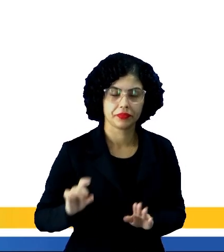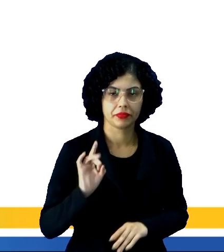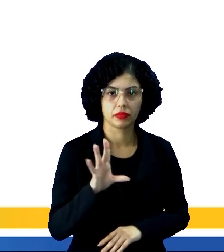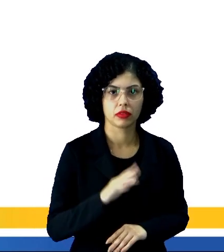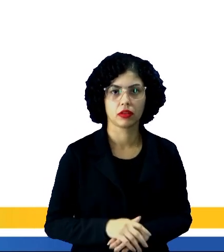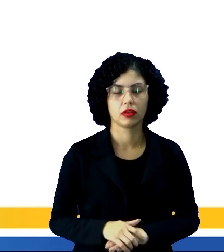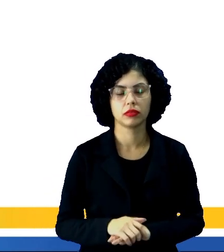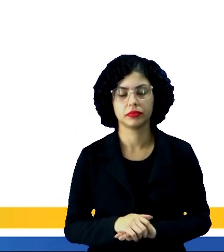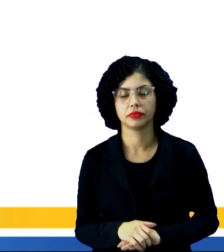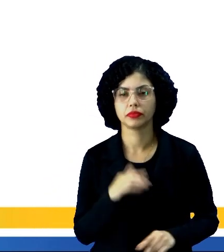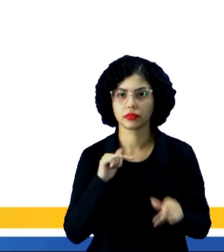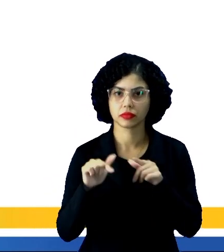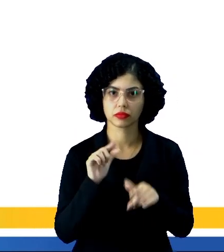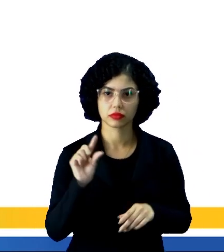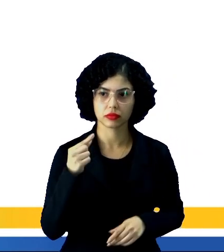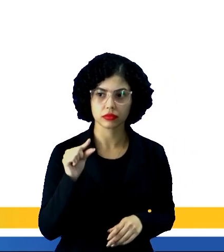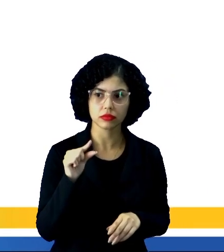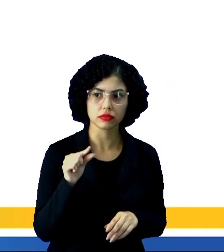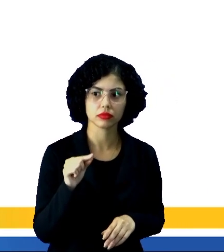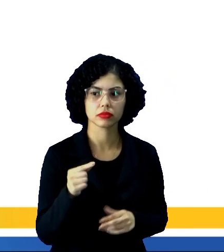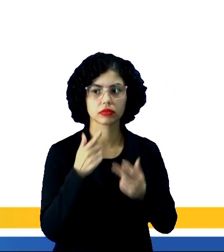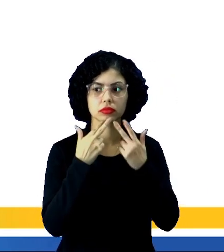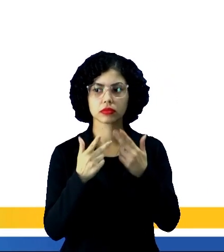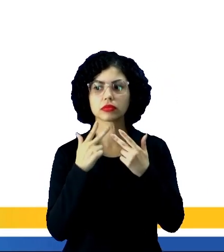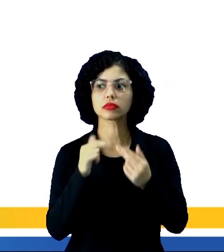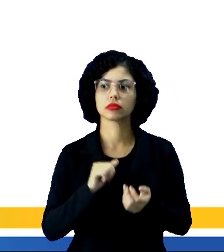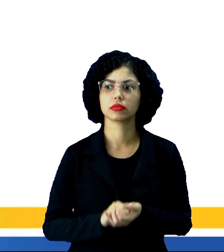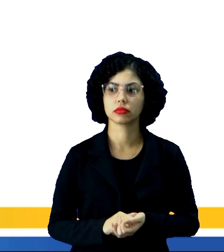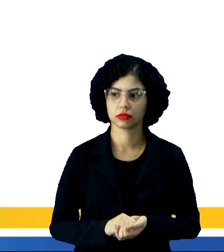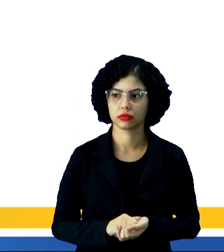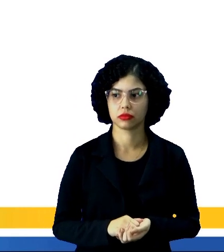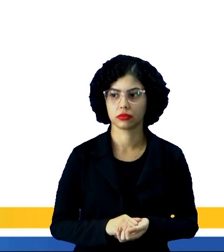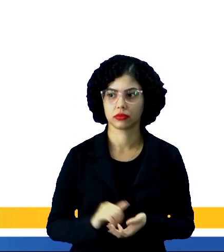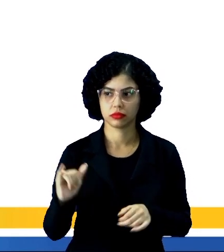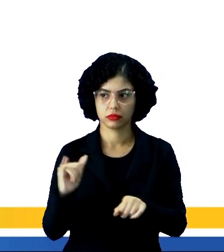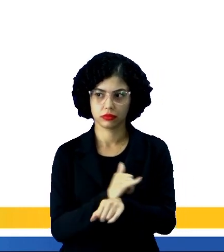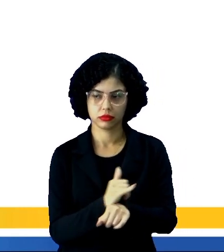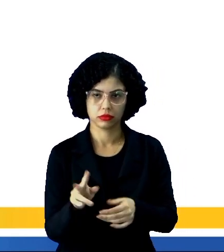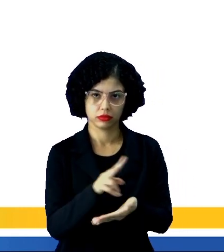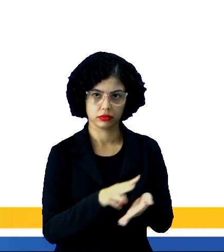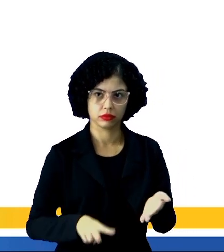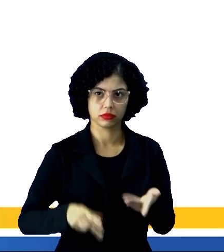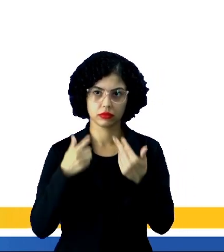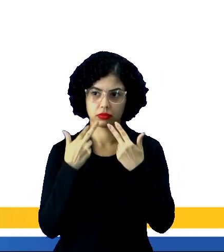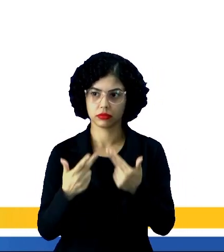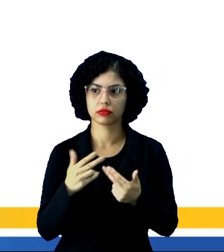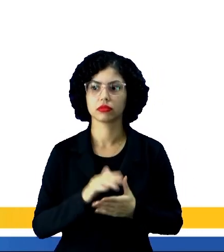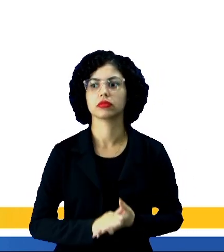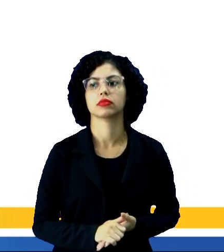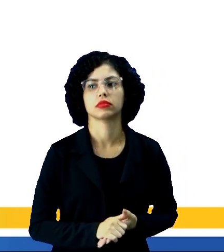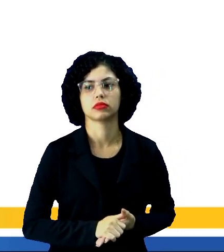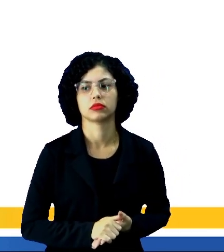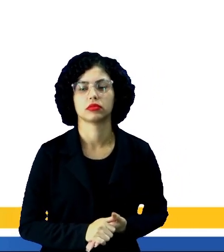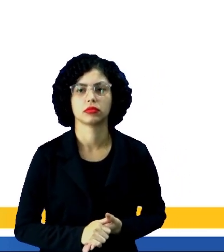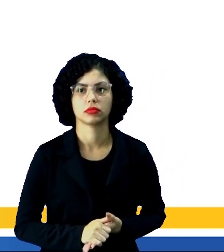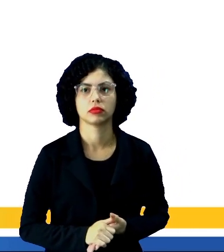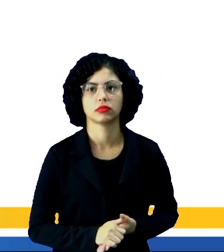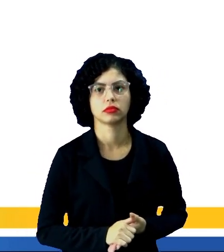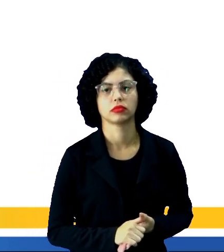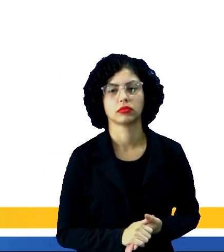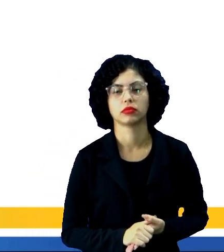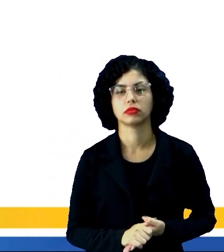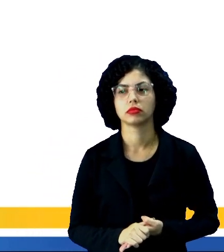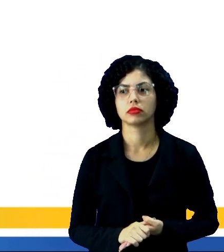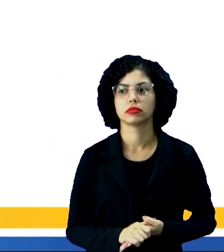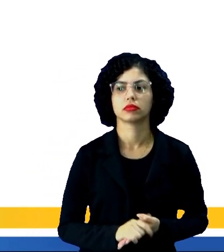parte para a gente trabalhar um pouco sobre essa notícia e falarmos sobre estratégias de leitura, tá bom? Olha só,